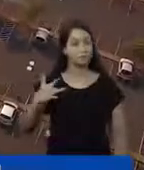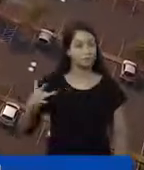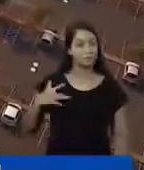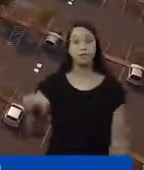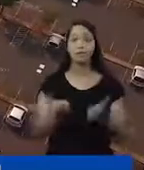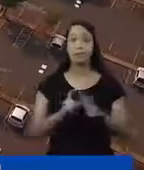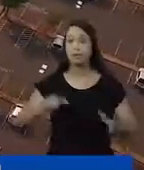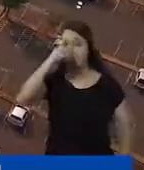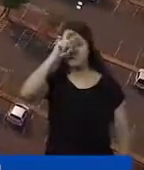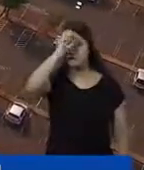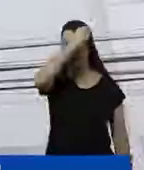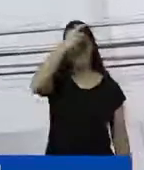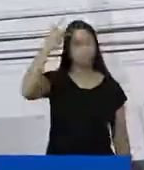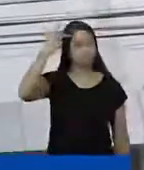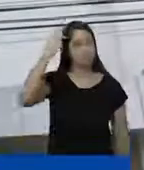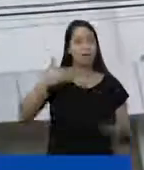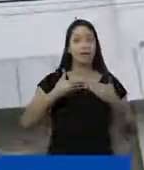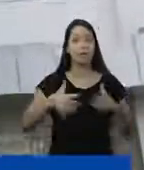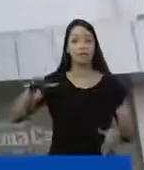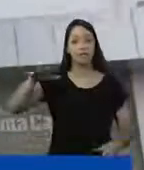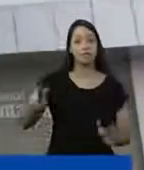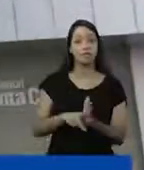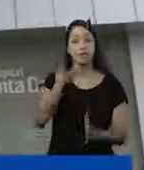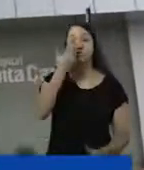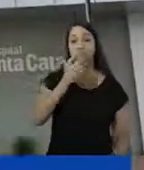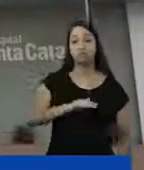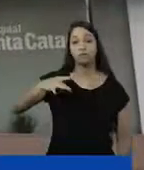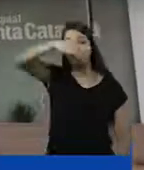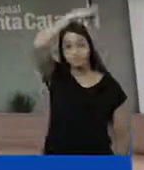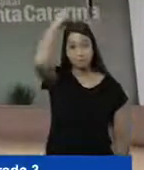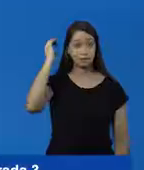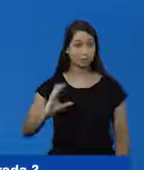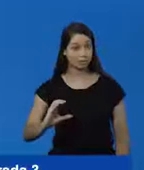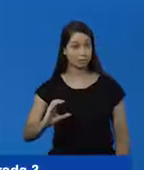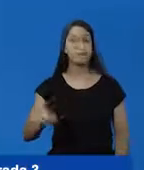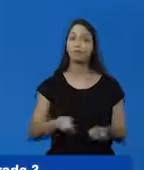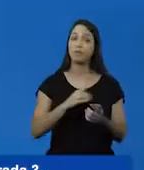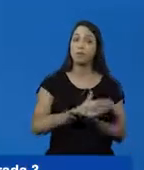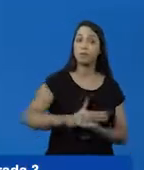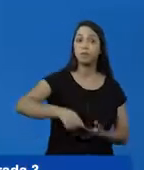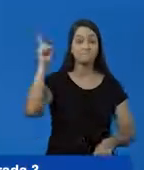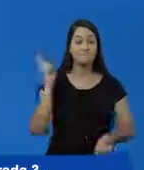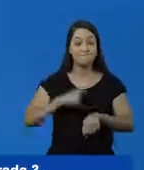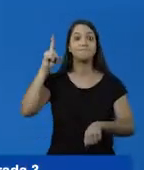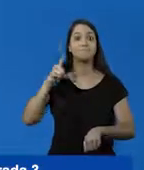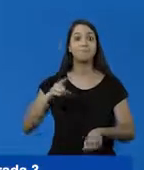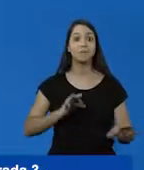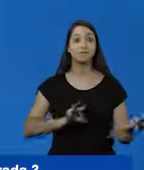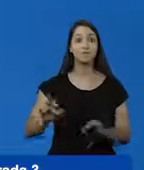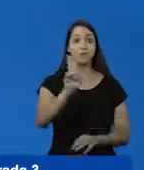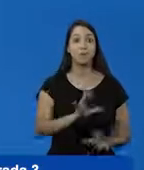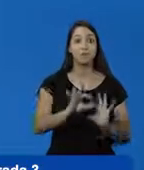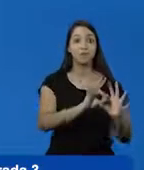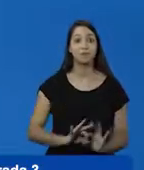faremos a ampliação do Hospital Municipal e abrir uma ala de pediatria no Santa Catalina. E vamos dar início, imediato, do programa